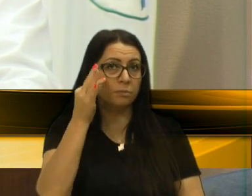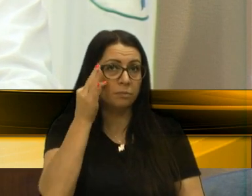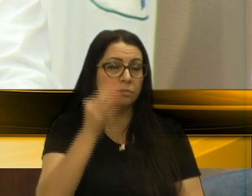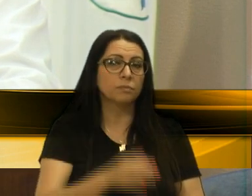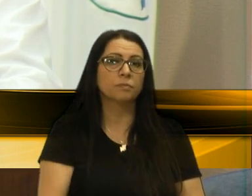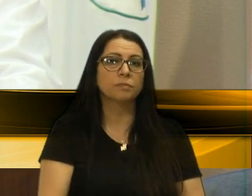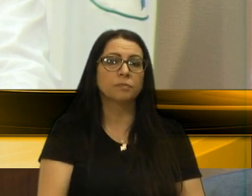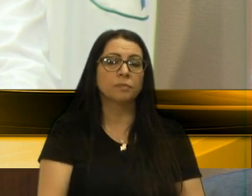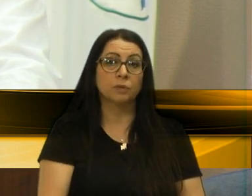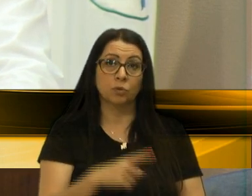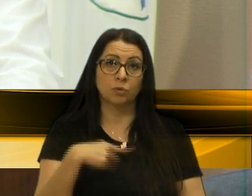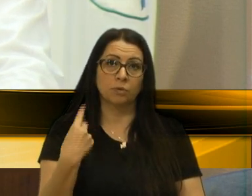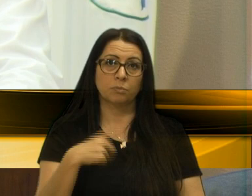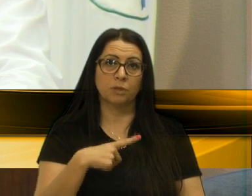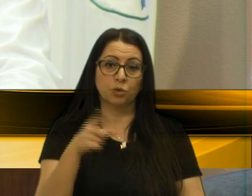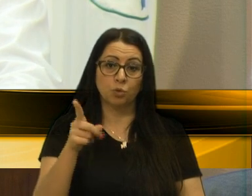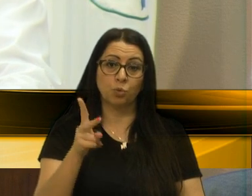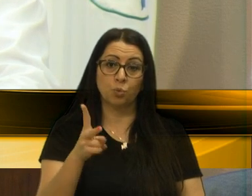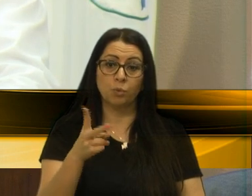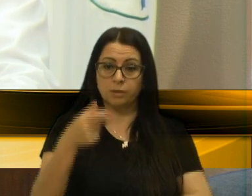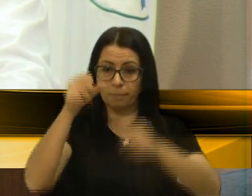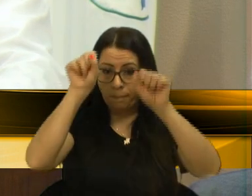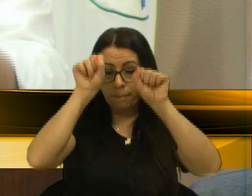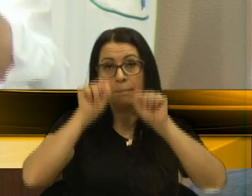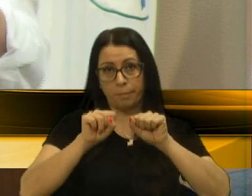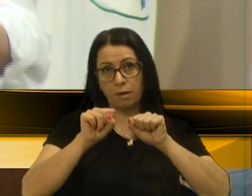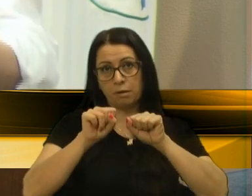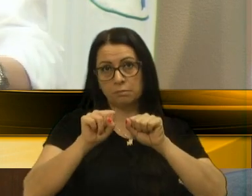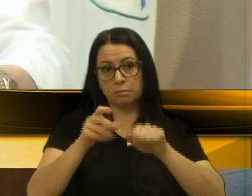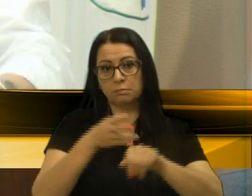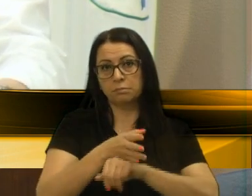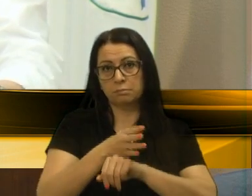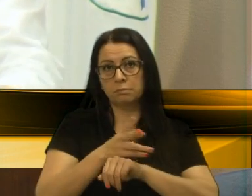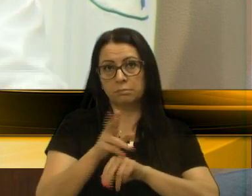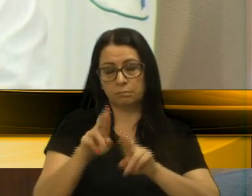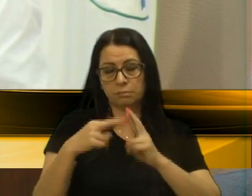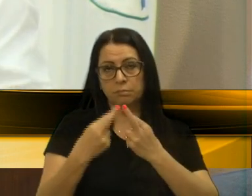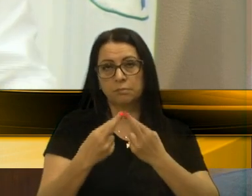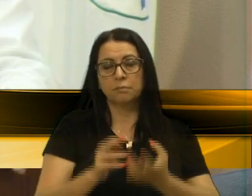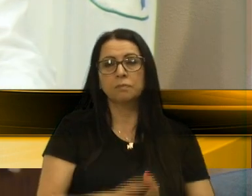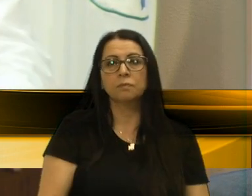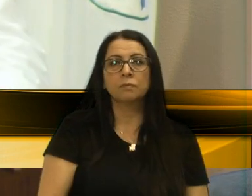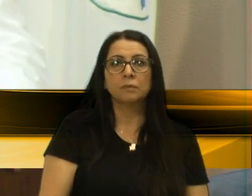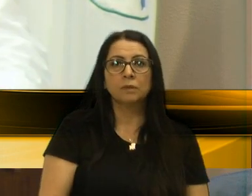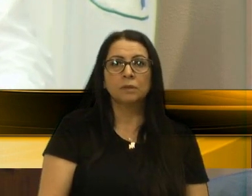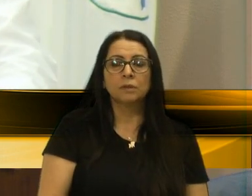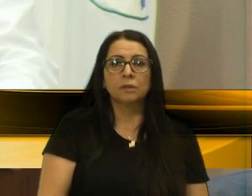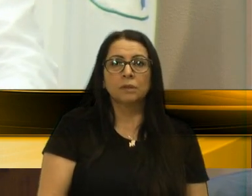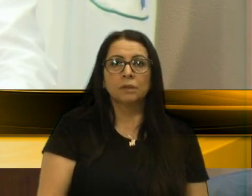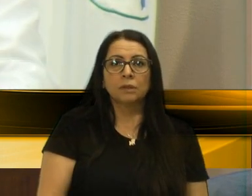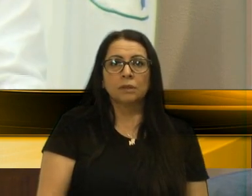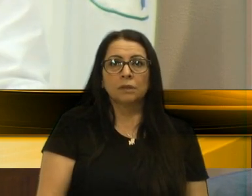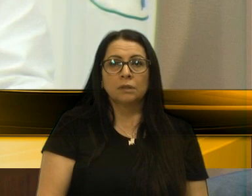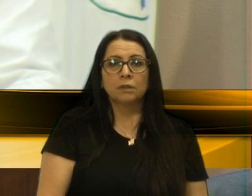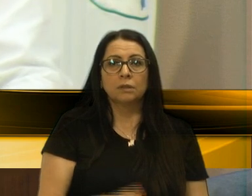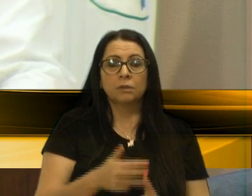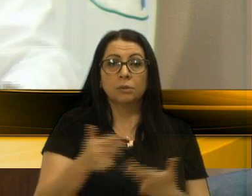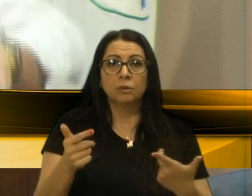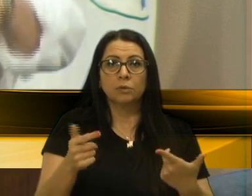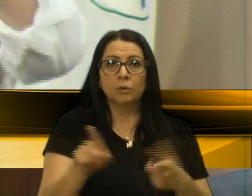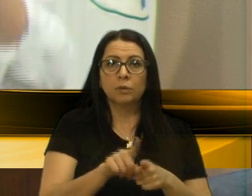presentes. Então, temos aqui duas testemunhas que participaram da reunião. E algumas